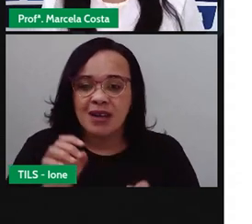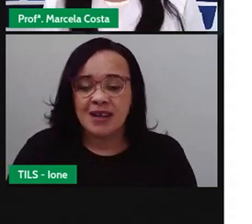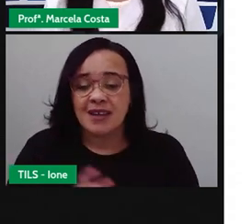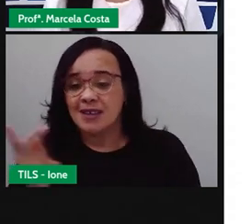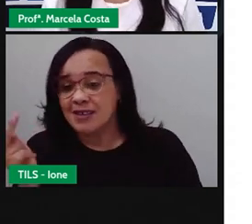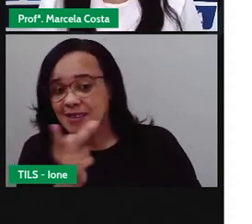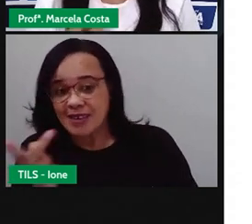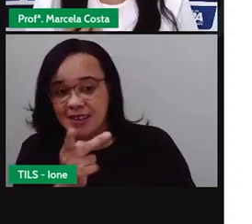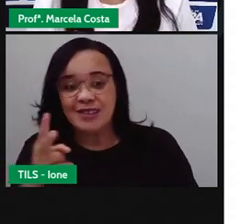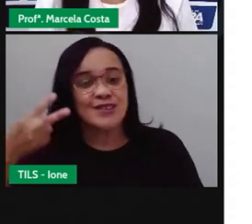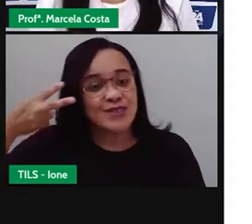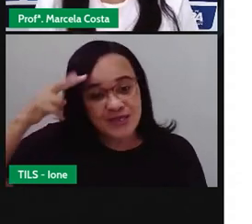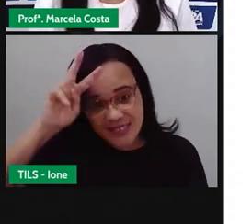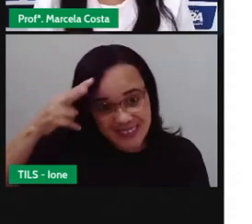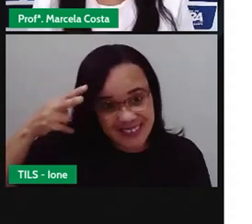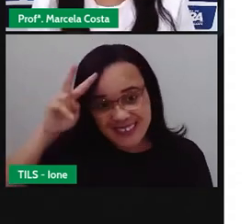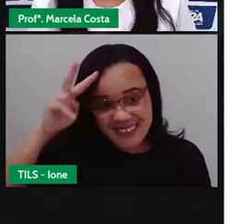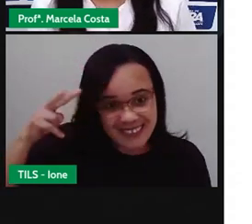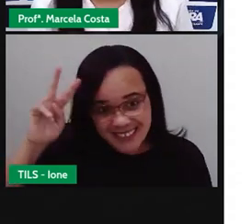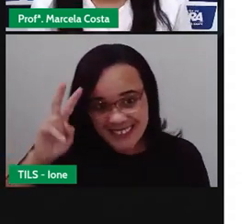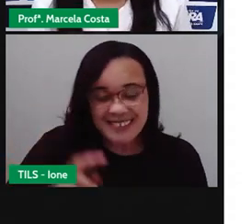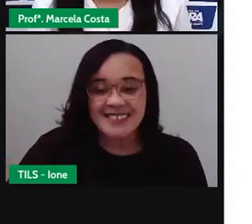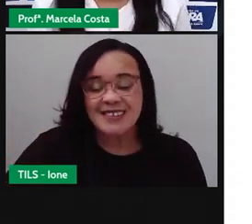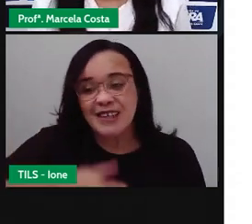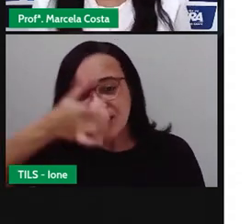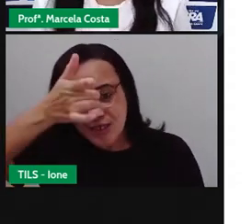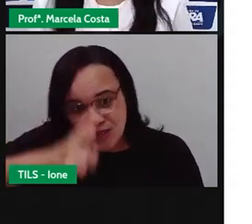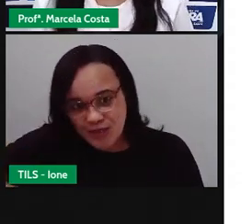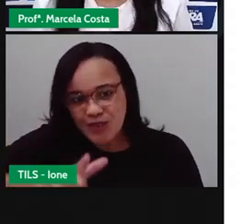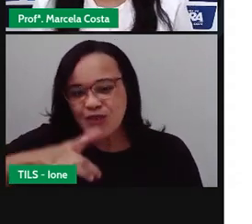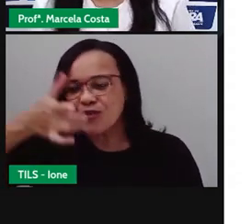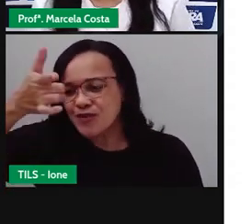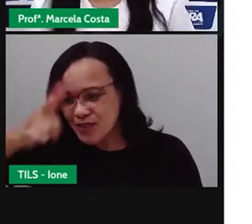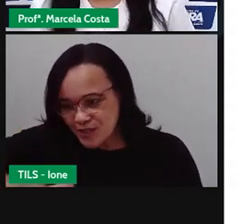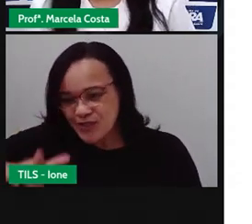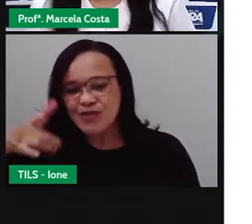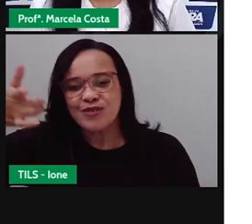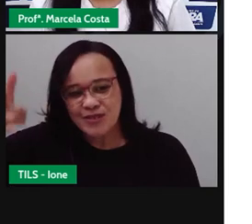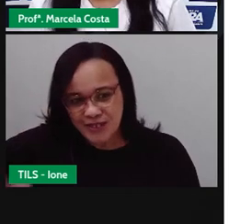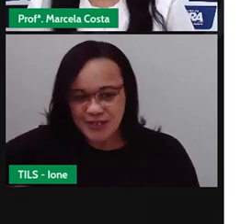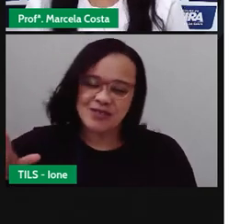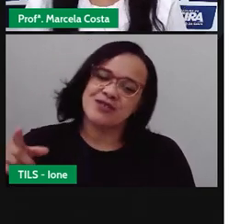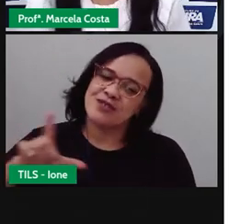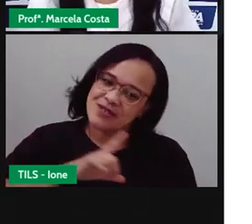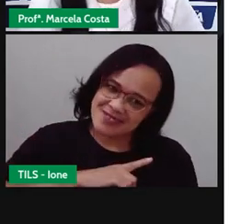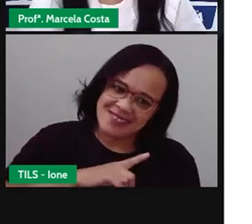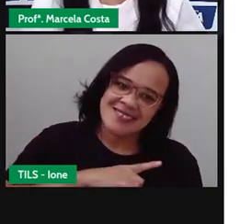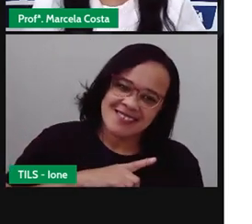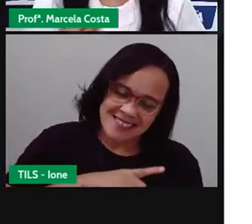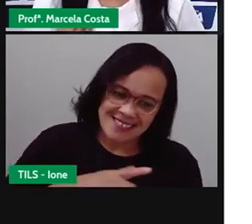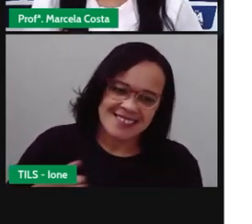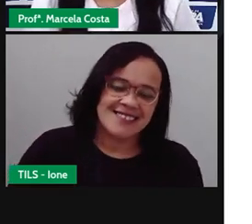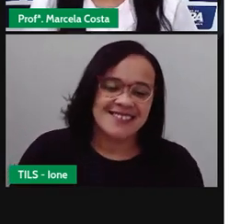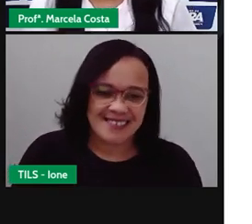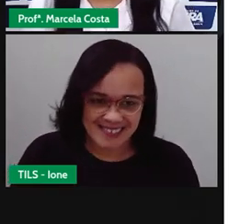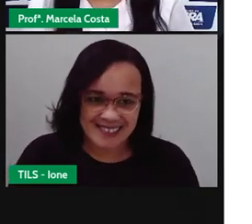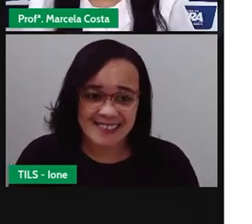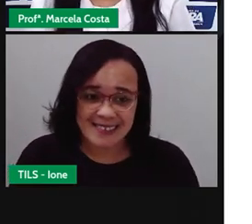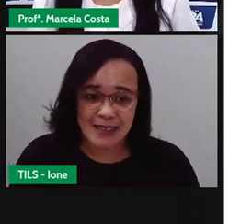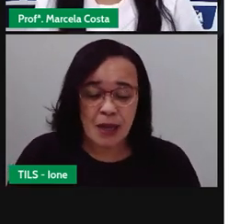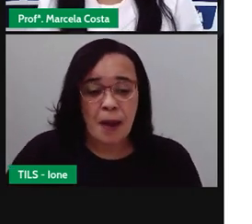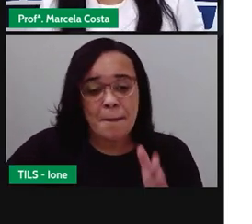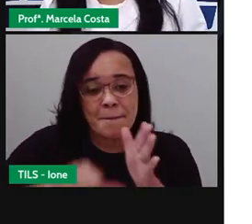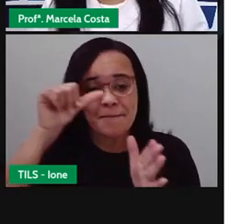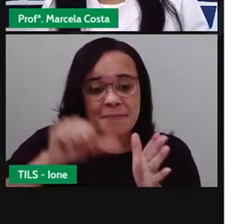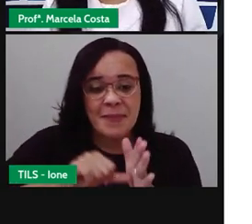histórias, se repetiu ali a encenação, né? Então, no primeiro momento, foi um bichinho que